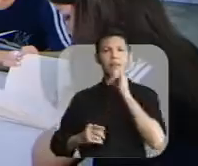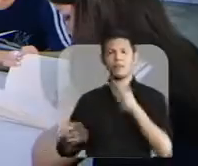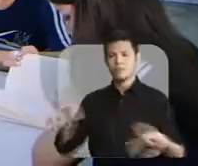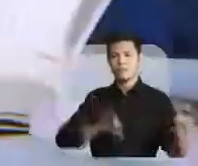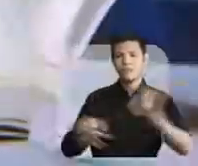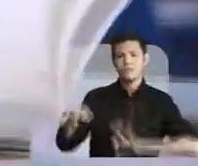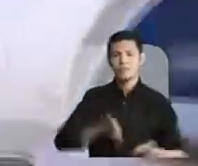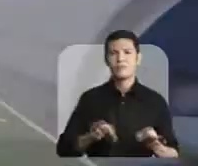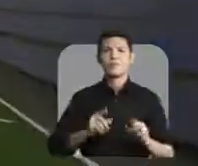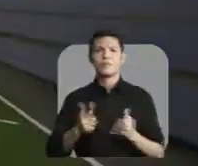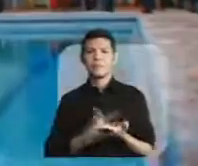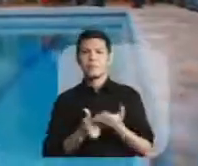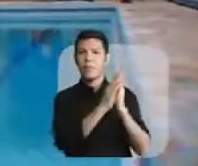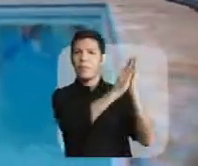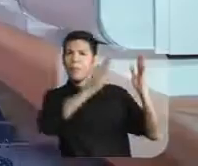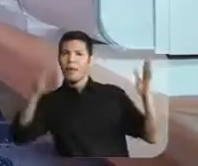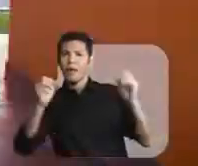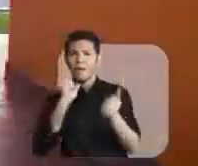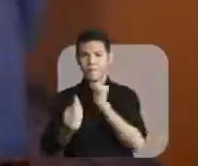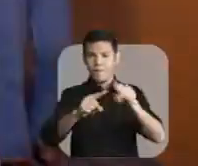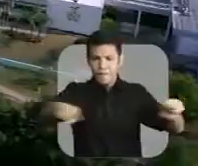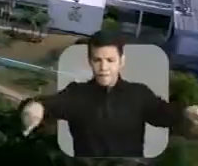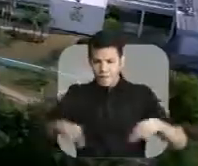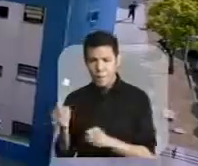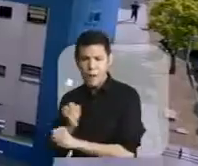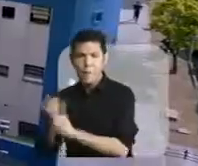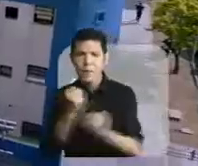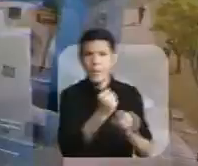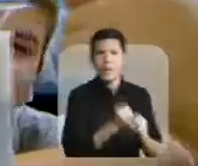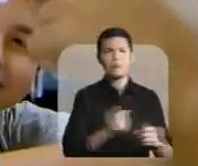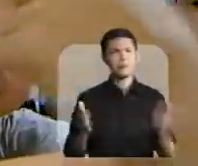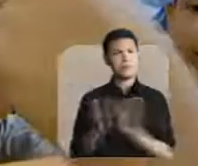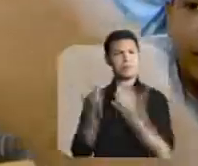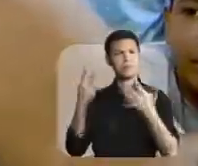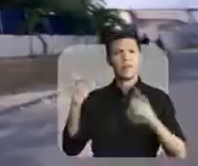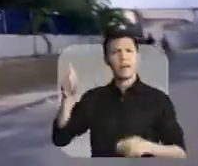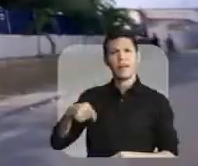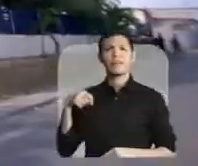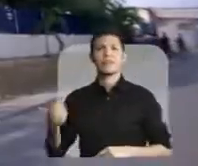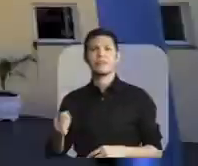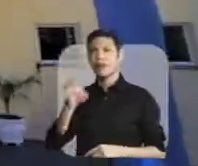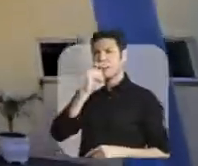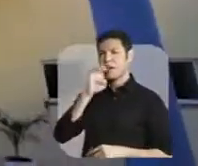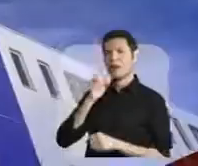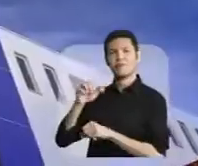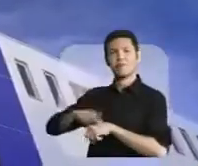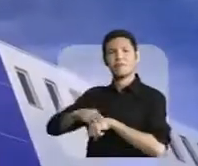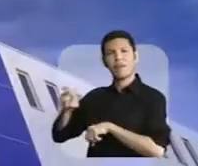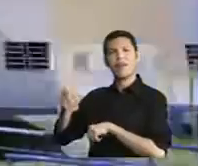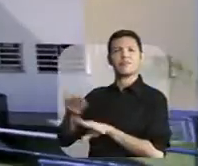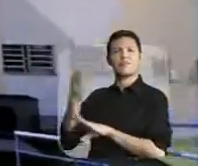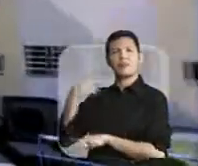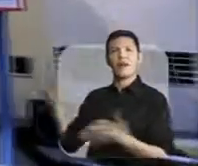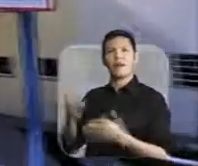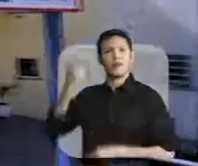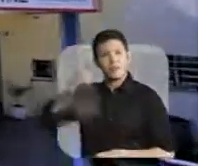Laboratório, biblioteca, quadra, estrutura reformada. Tudo nota 10, foi Eduardo que fez. A sua lição de casa e vai